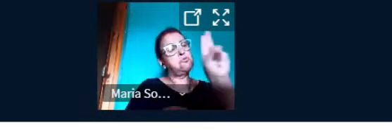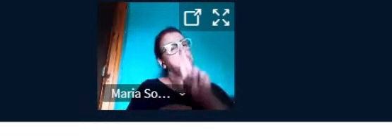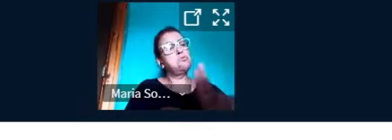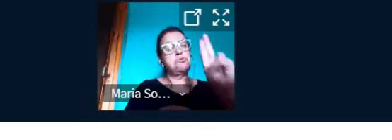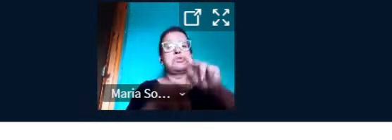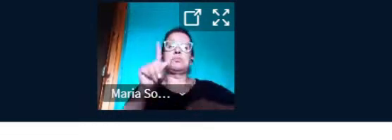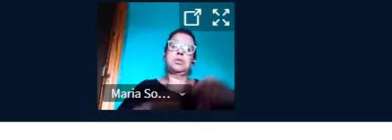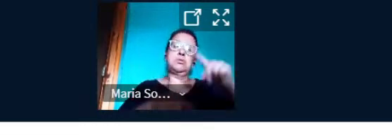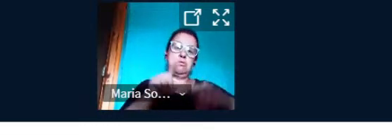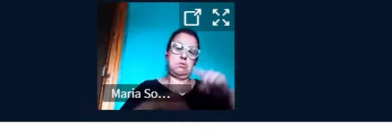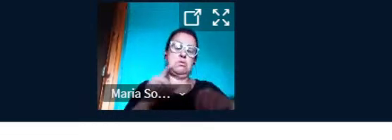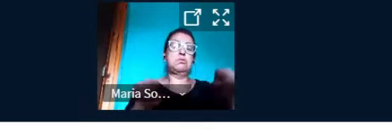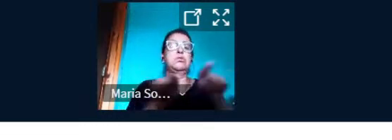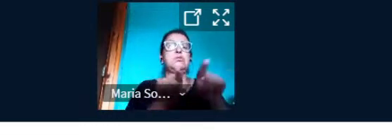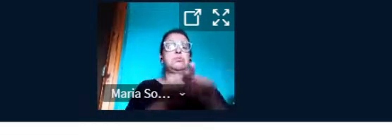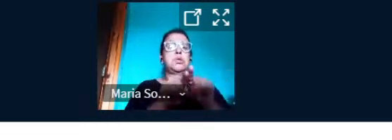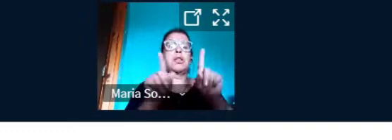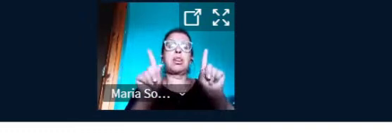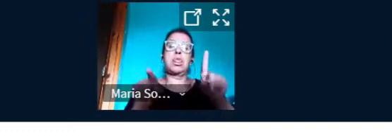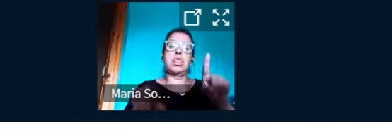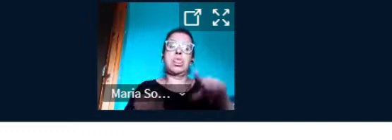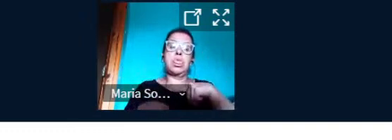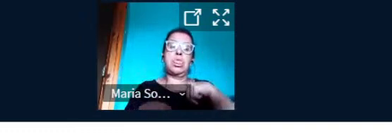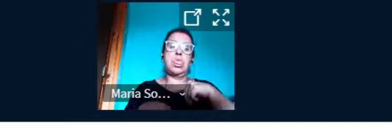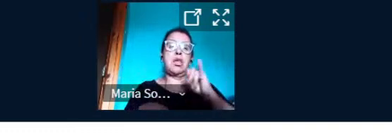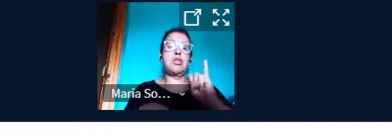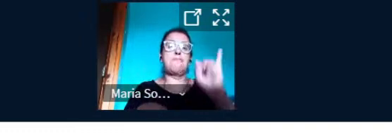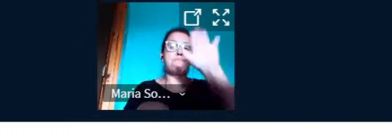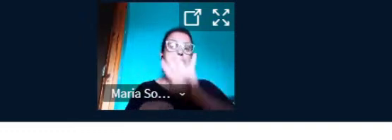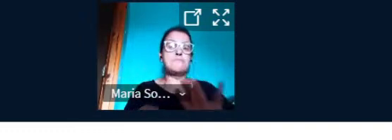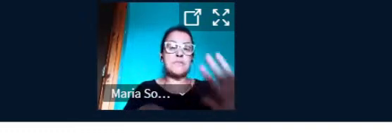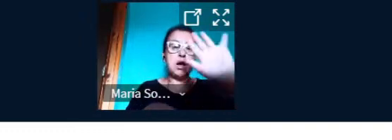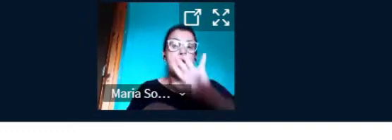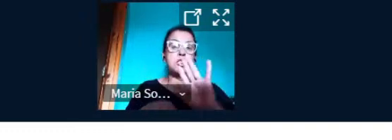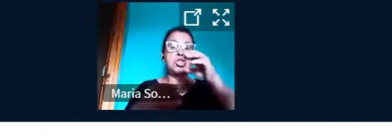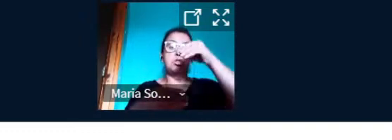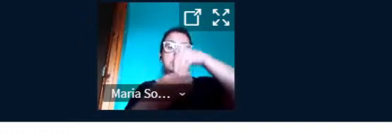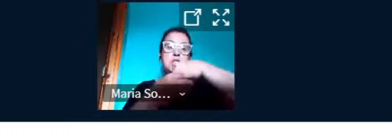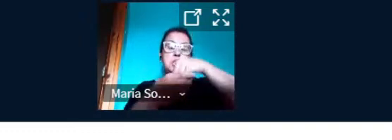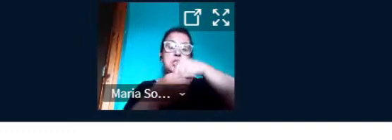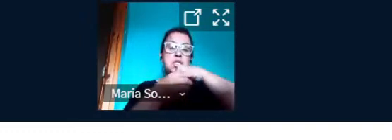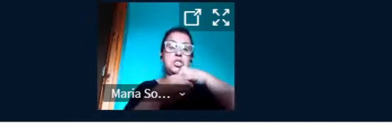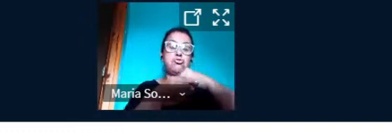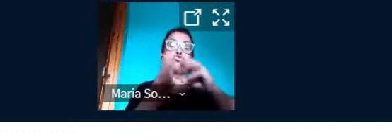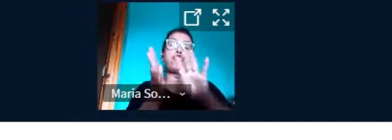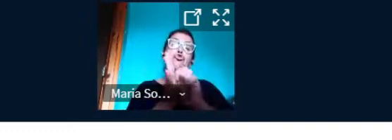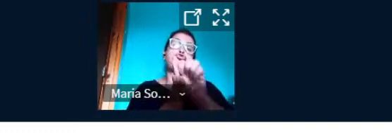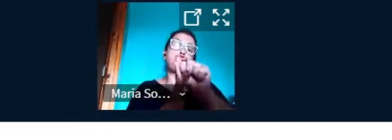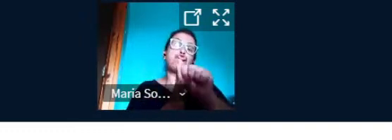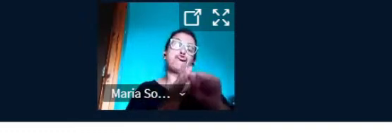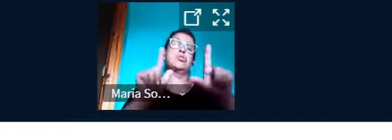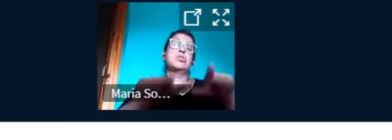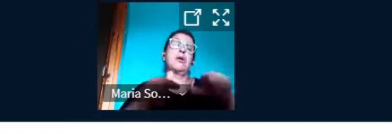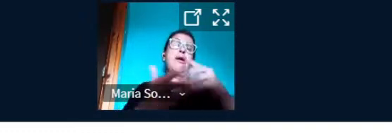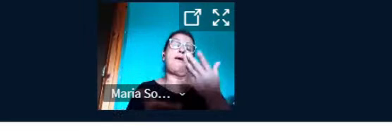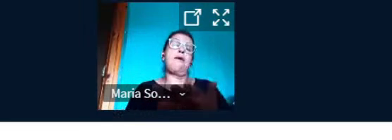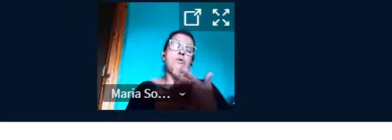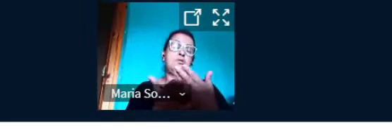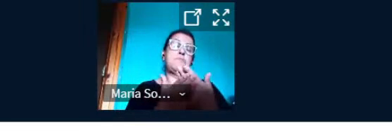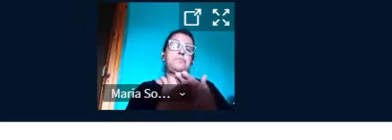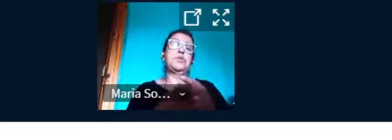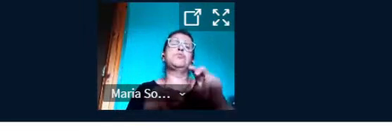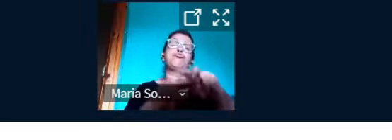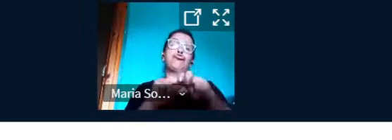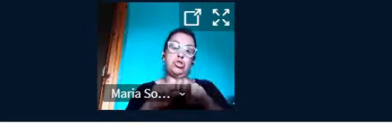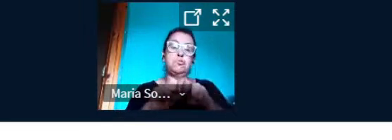Sala de Aula, onde guardamos todo esse material. Dessa forma, os resultados parciais ultrapassaram nossa expectativa